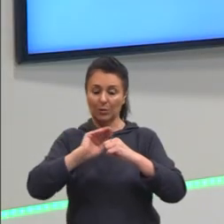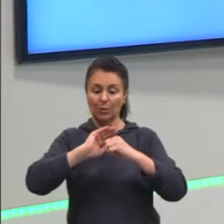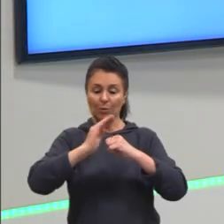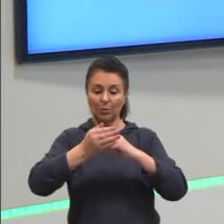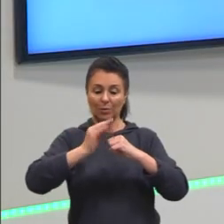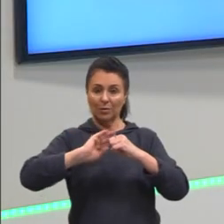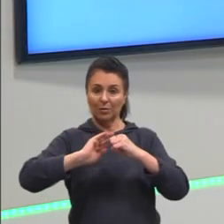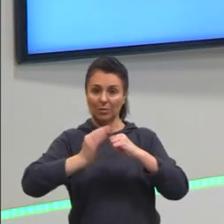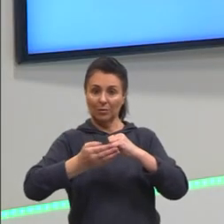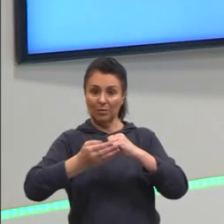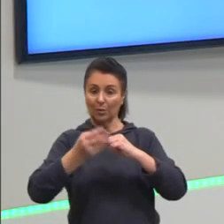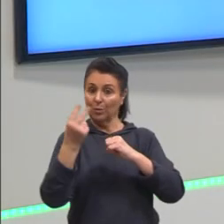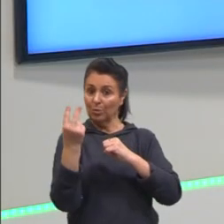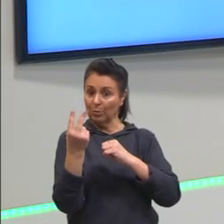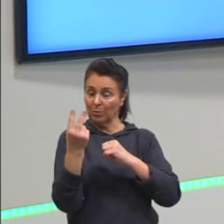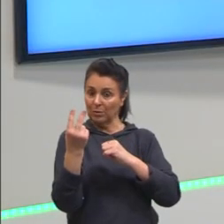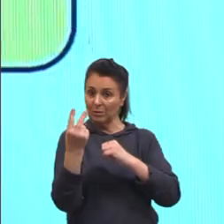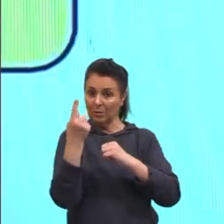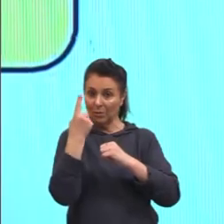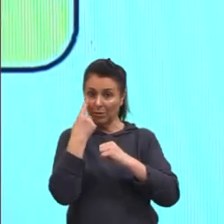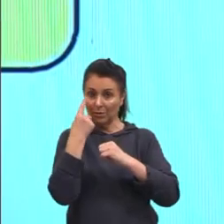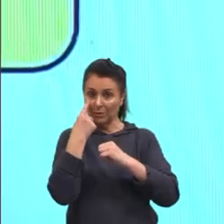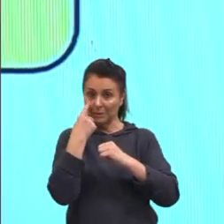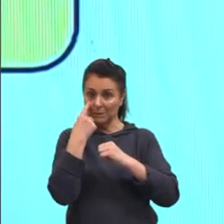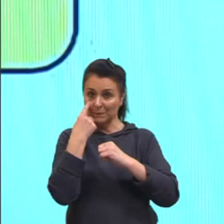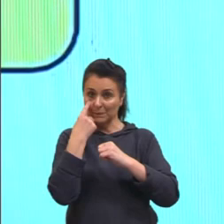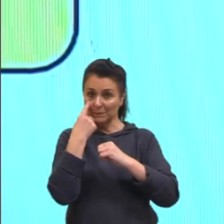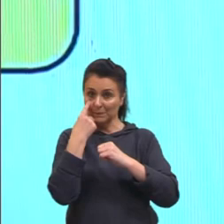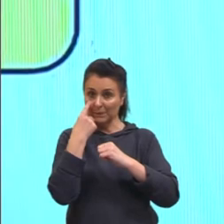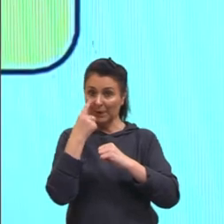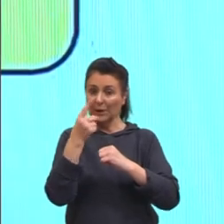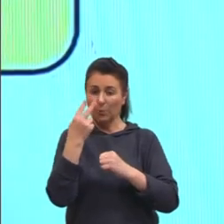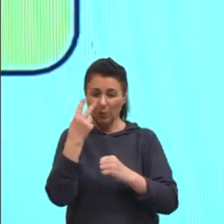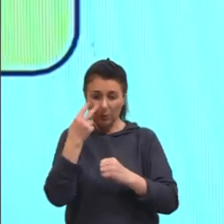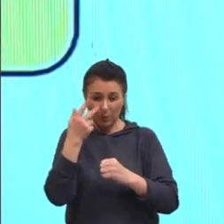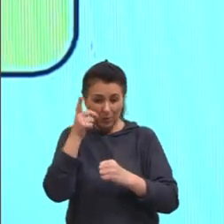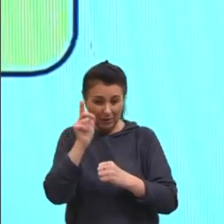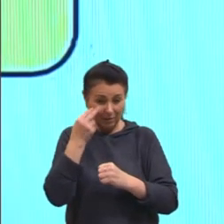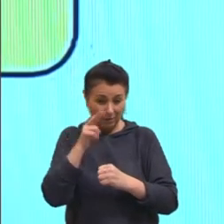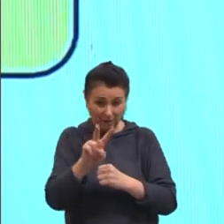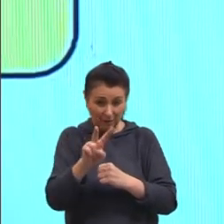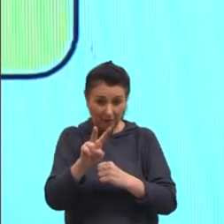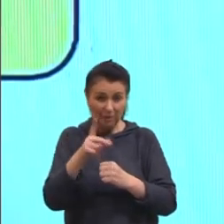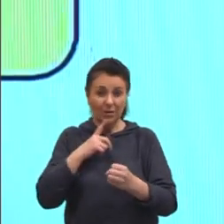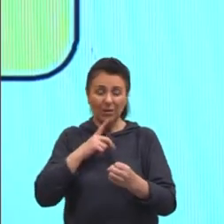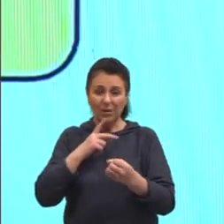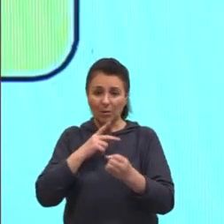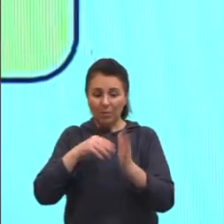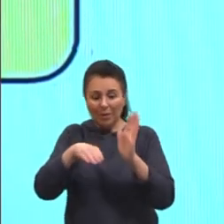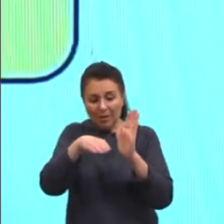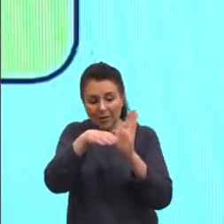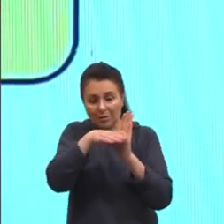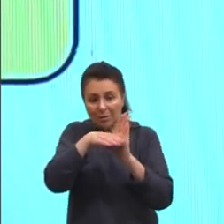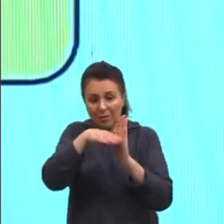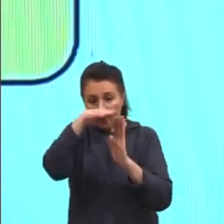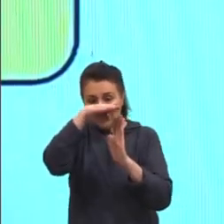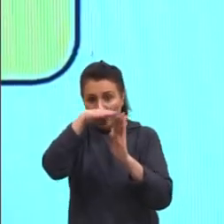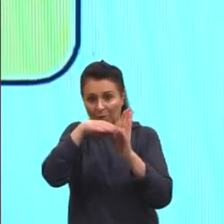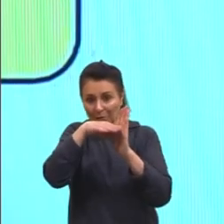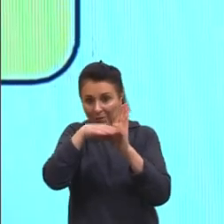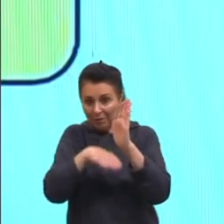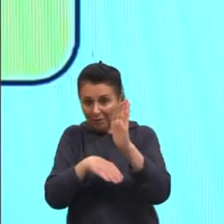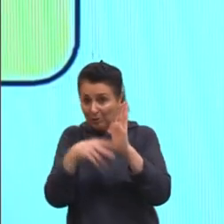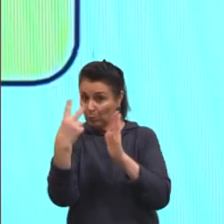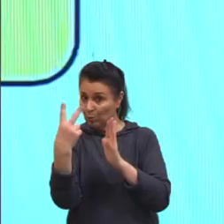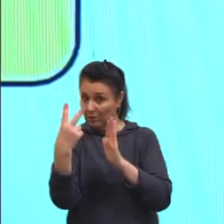camadinhas. Aqui, não sei se vocês conseguem ver uma divisão. Então, uma camada e duas